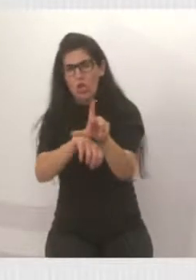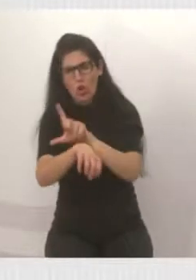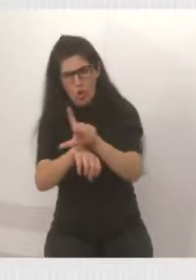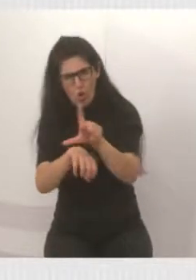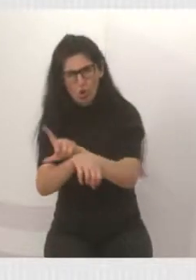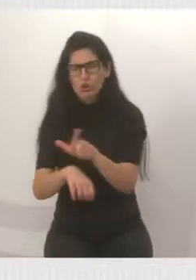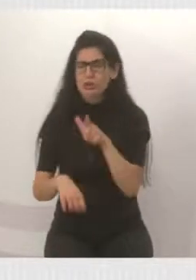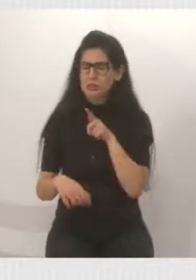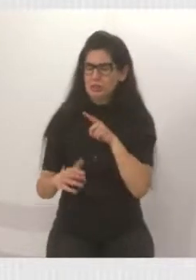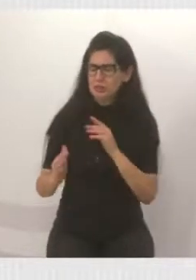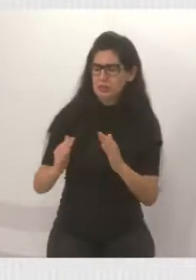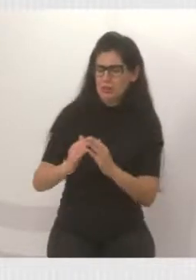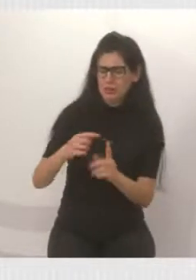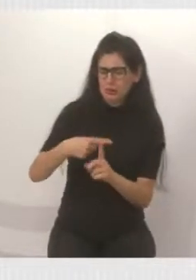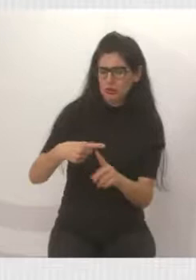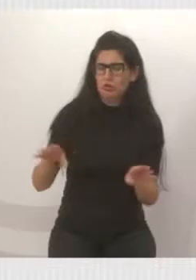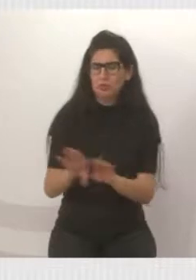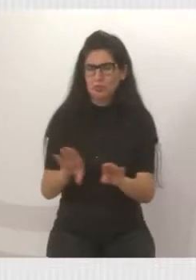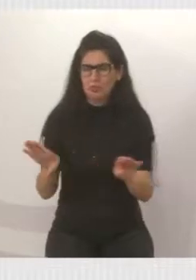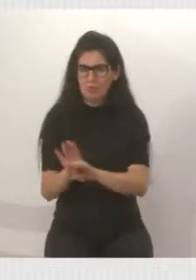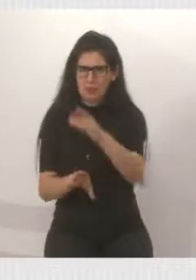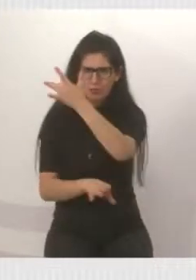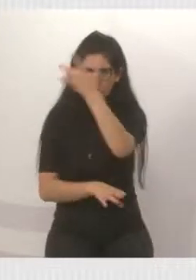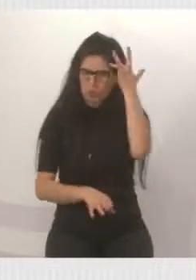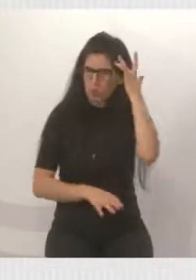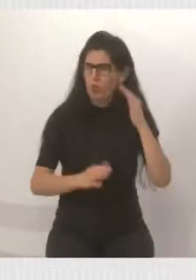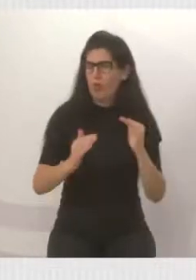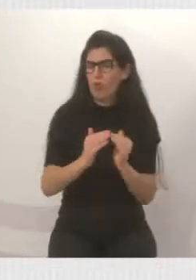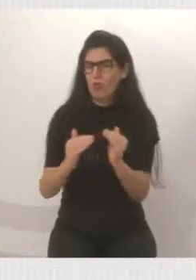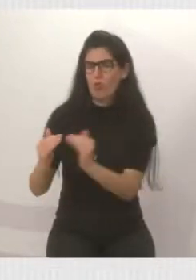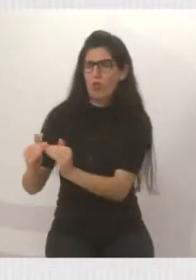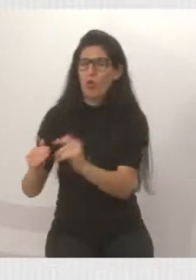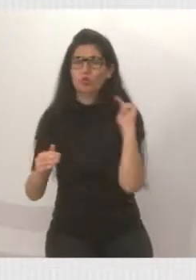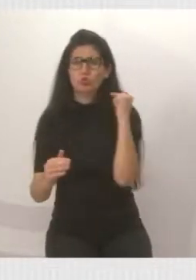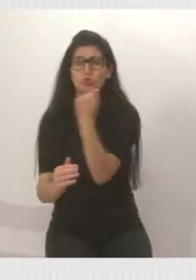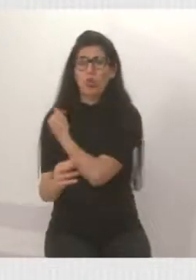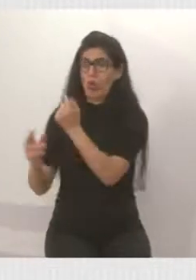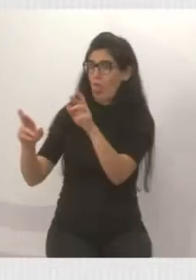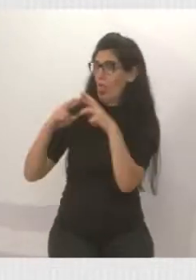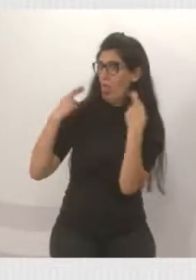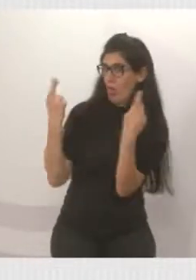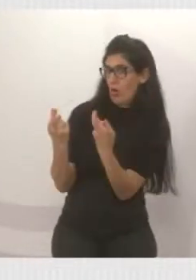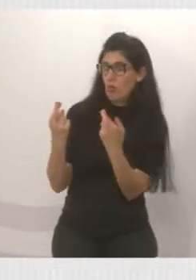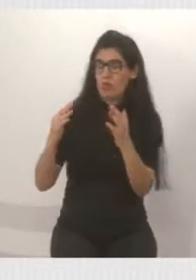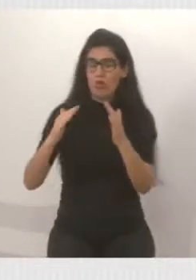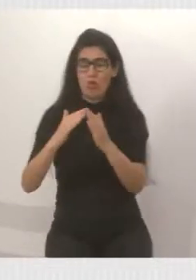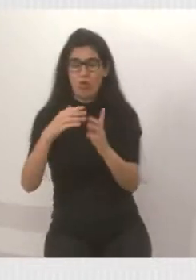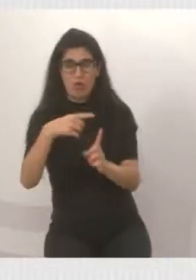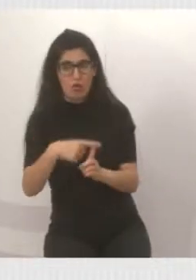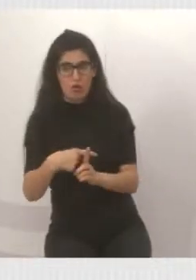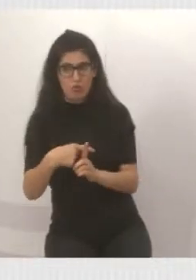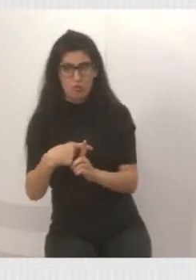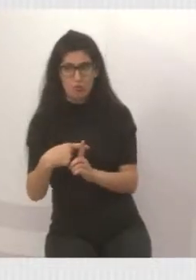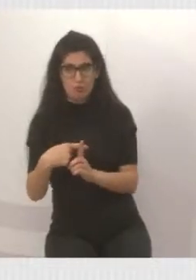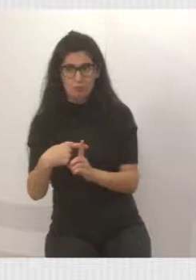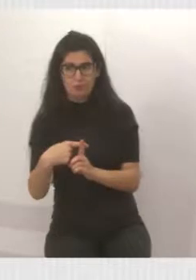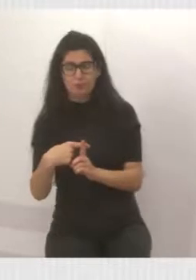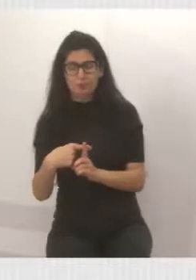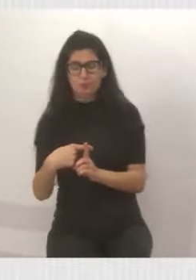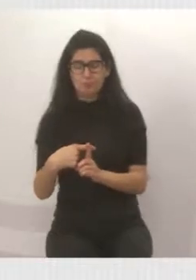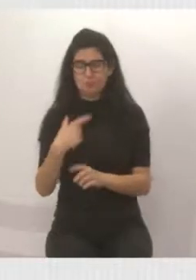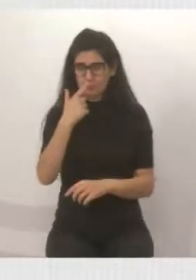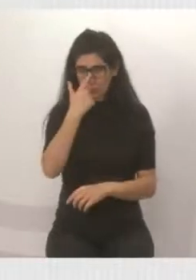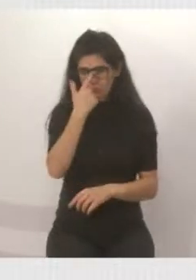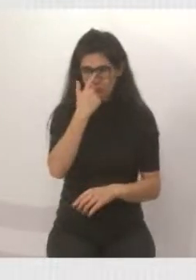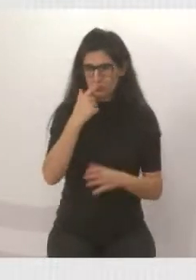tem igreja também, tem os moradores. E aí fizemos a Rinois aqui na igreja evangélica aqui e teve aqui